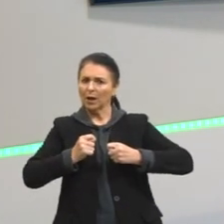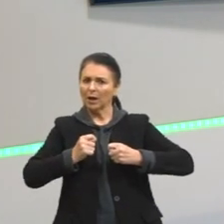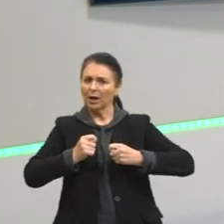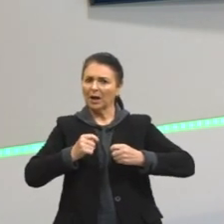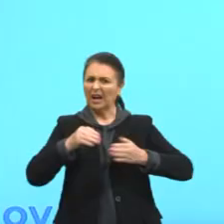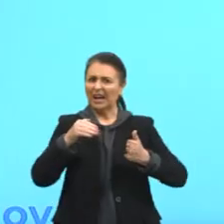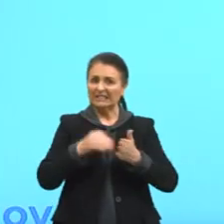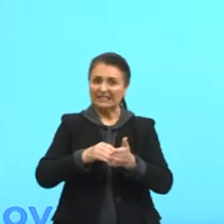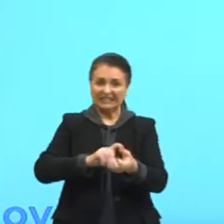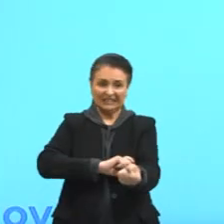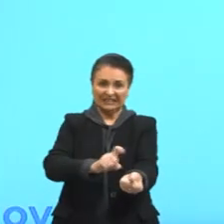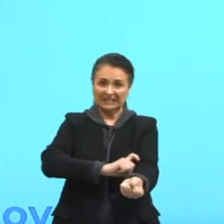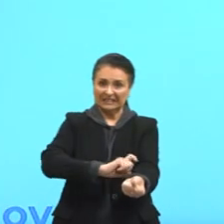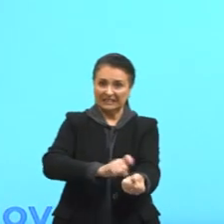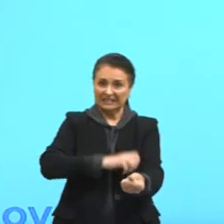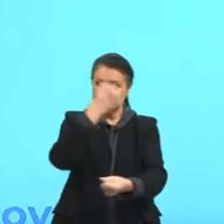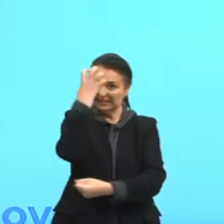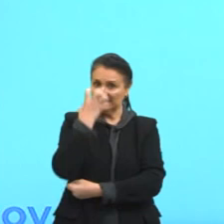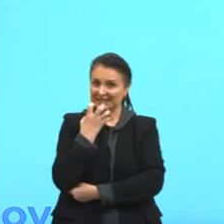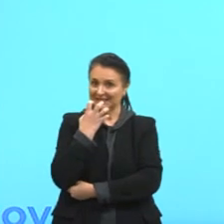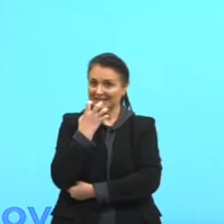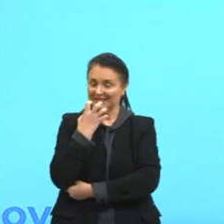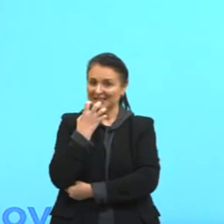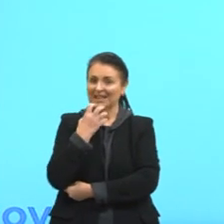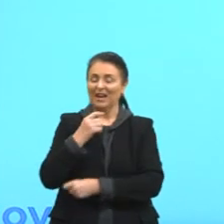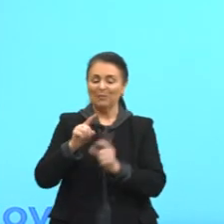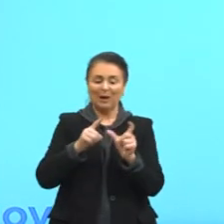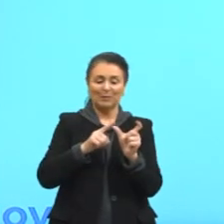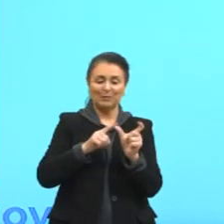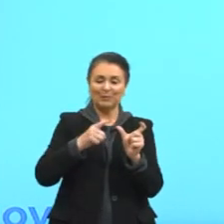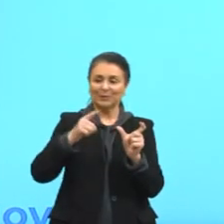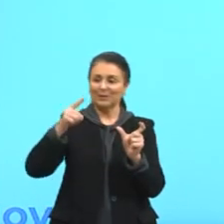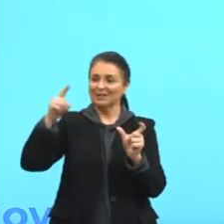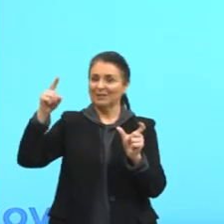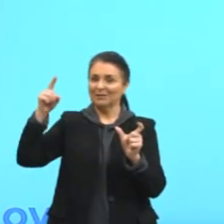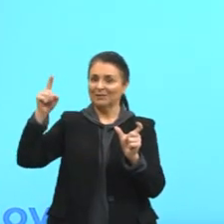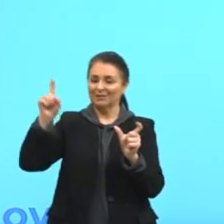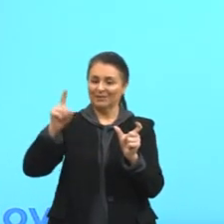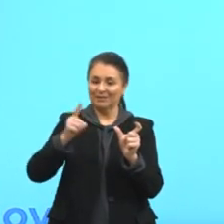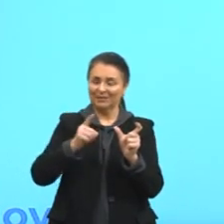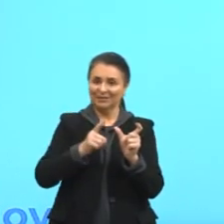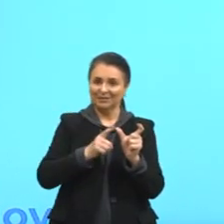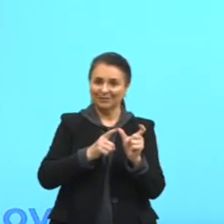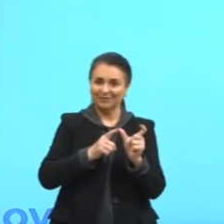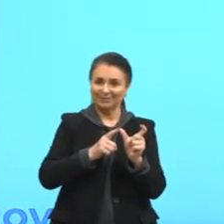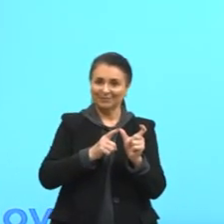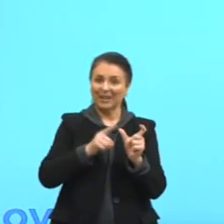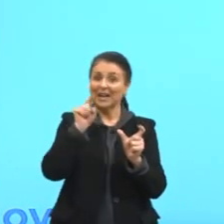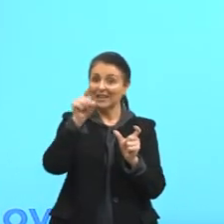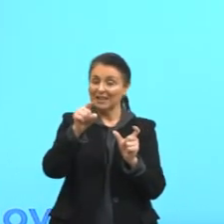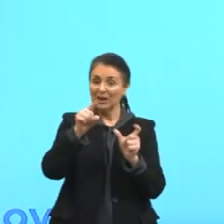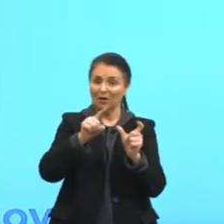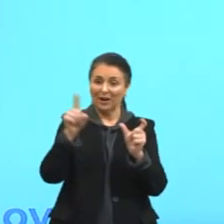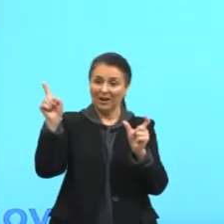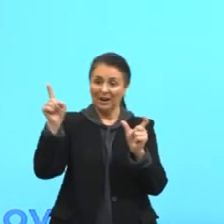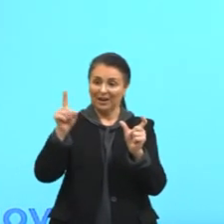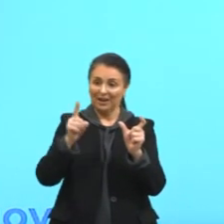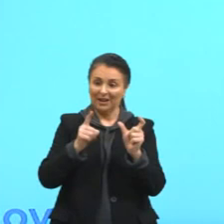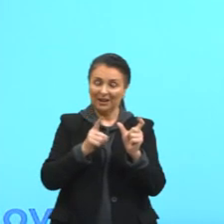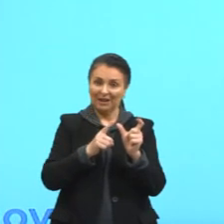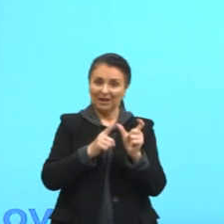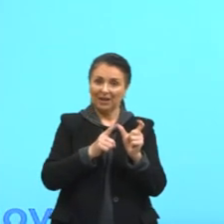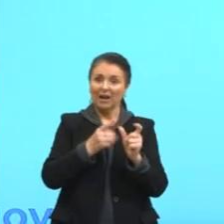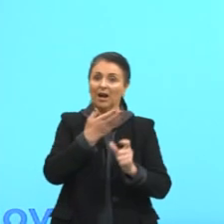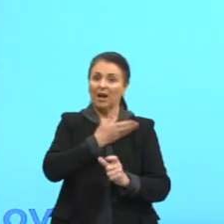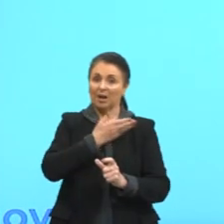nervosismo. Desse jeito, aqui a gente tem uma progressão, essa gradação ascendente. No primeiro quadrinho, a